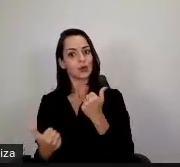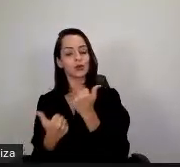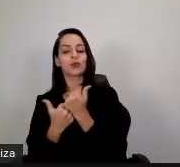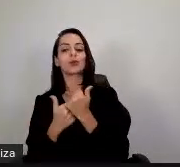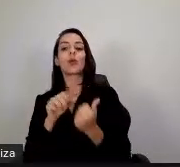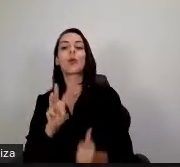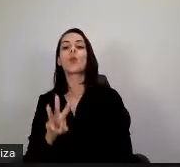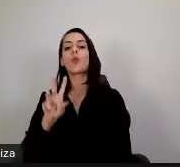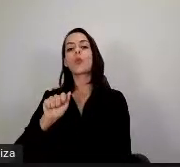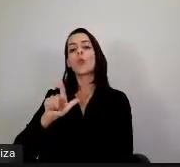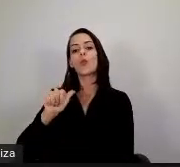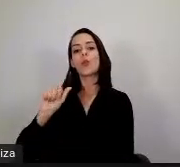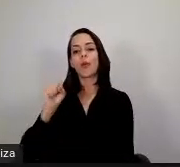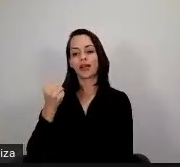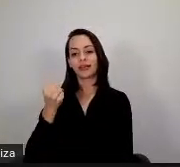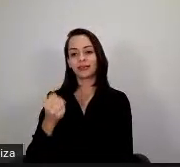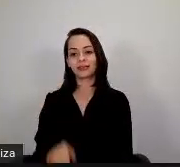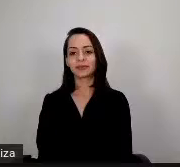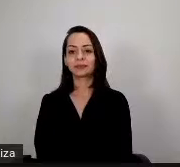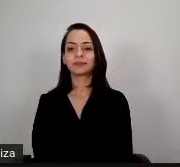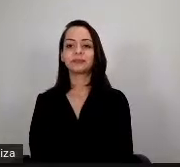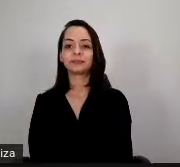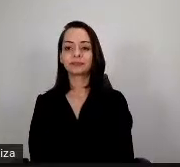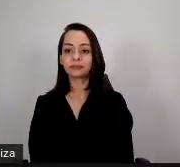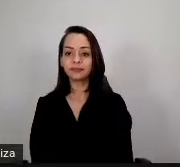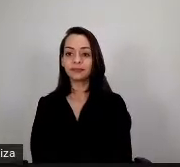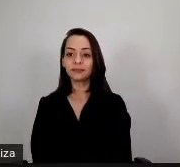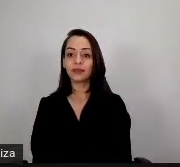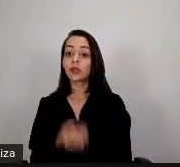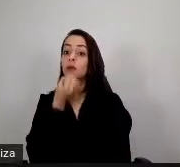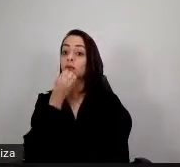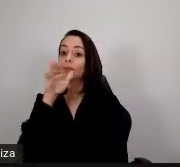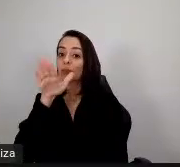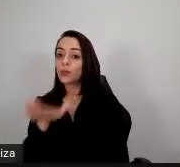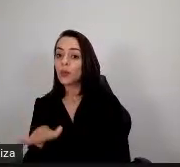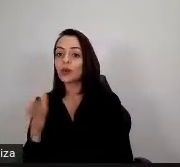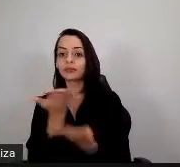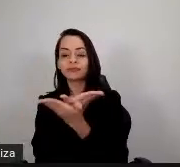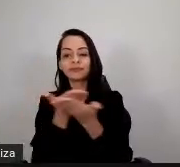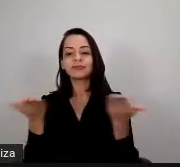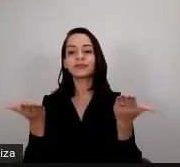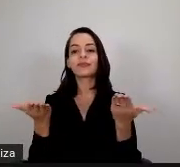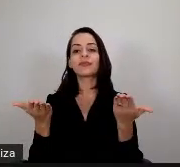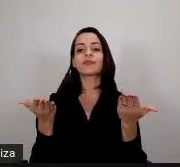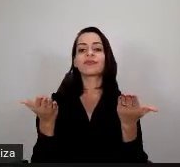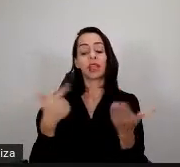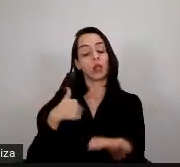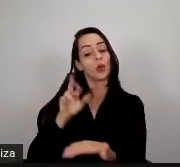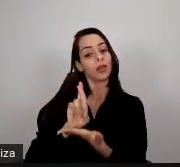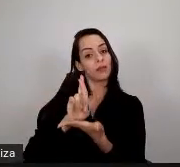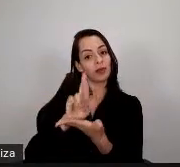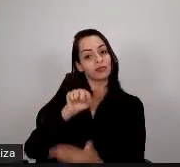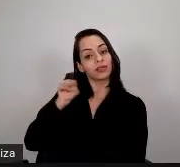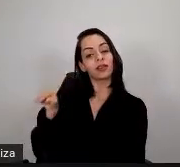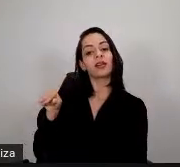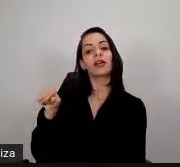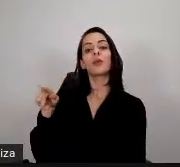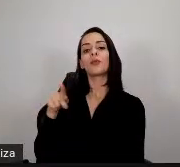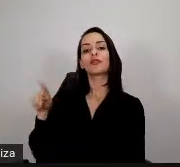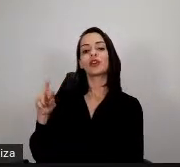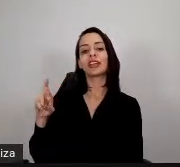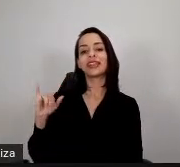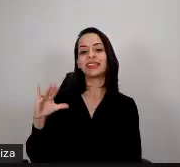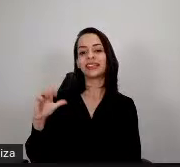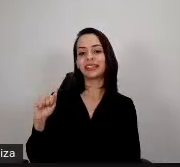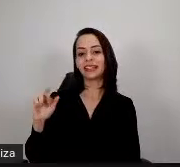Boa tarde a todos. Em nome do professor Ricardo Cardoso, pró-reitor de ensino do Instituto Federal, Norte de Minas, eu cumprimento